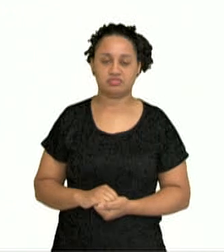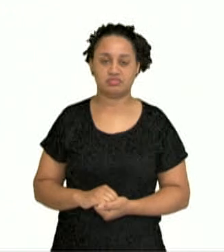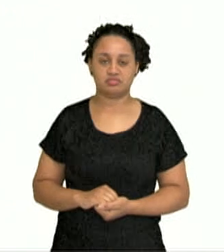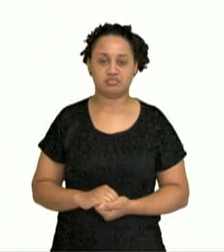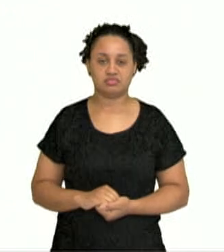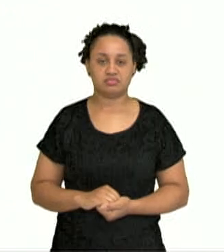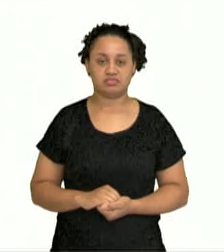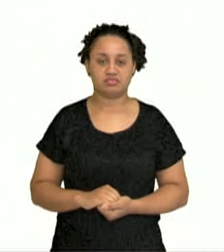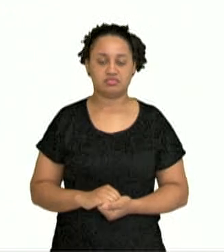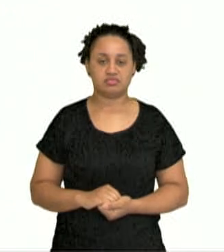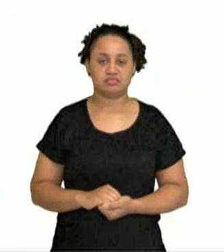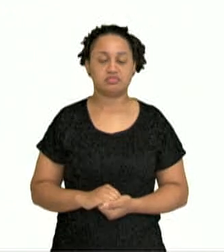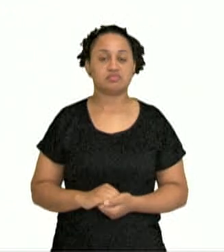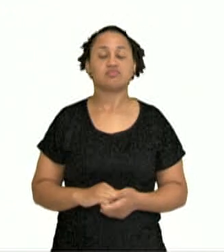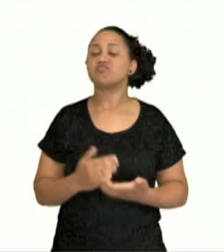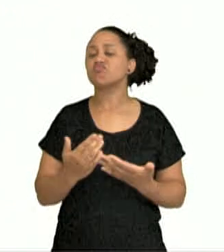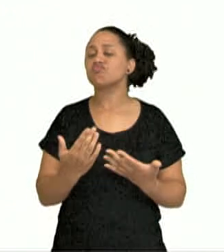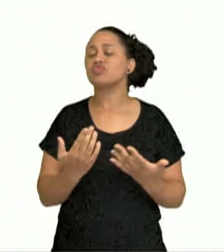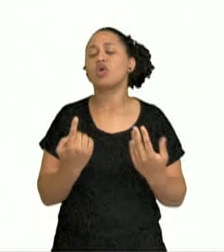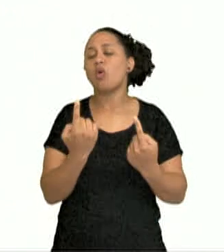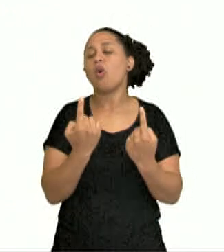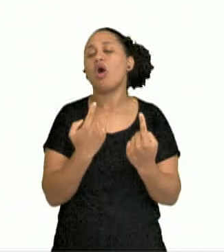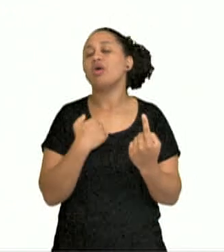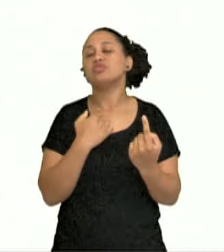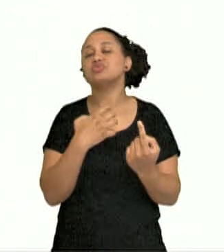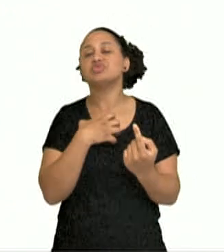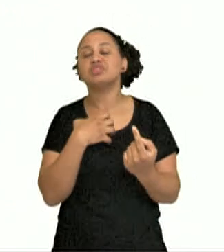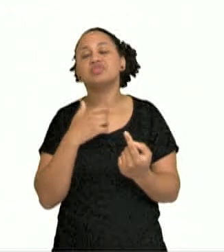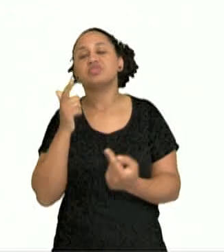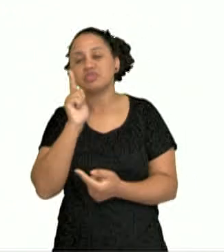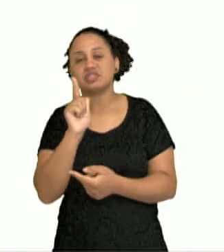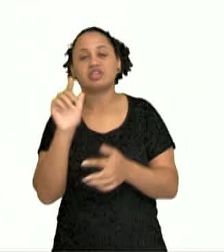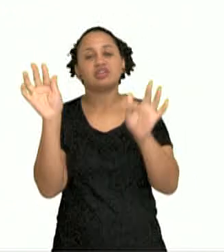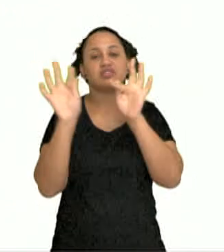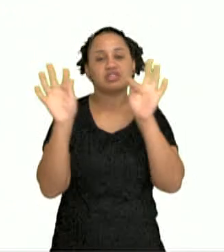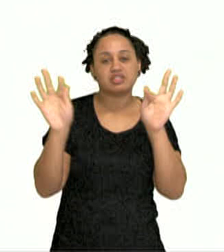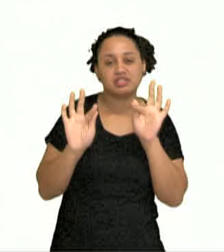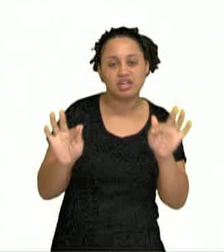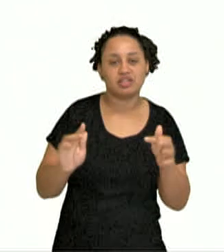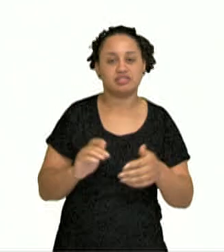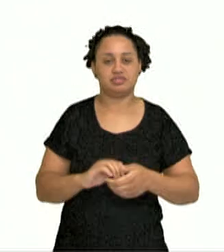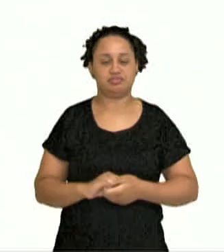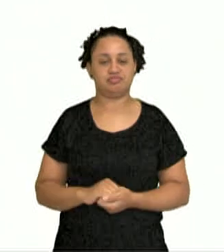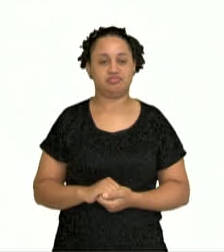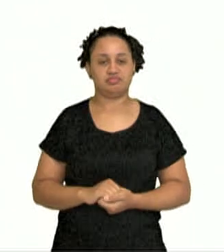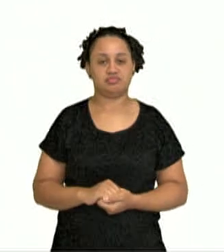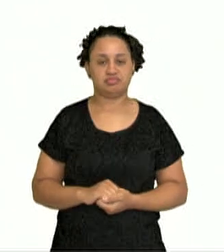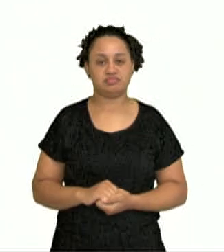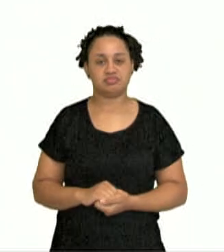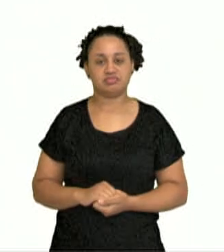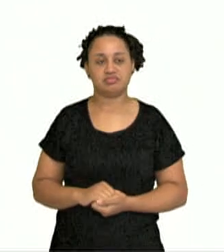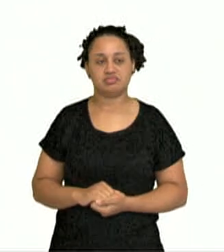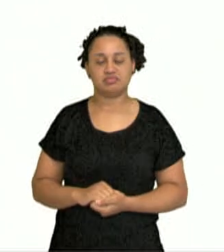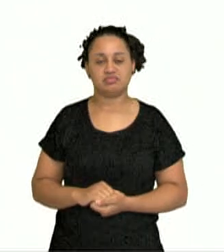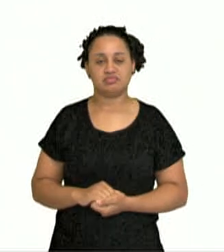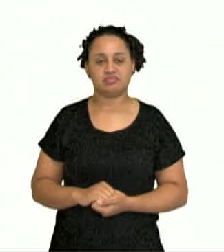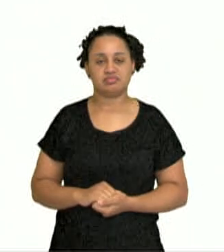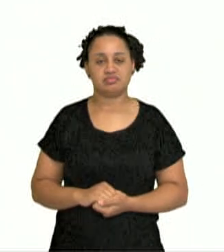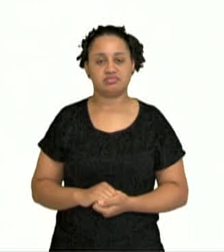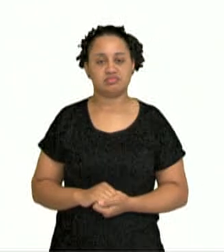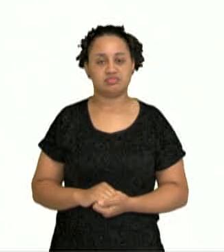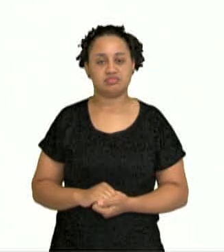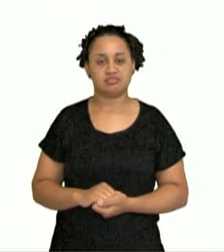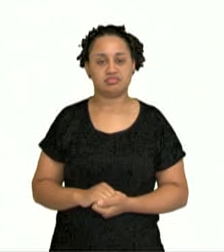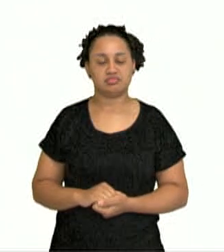chave da felicidade? Existe vida em outro planeta? O ser humano